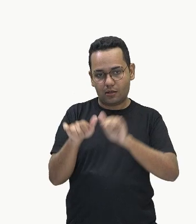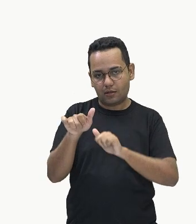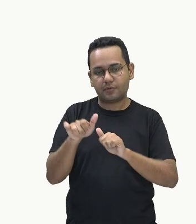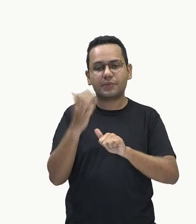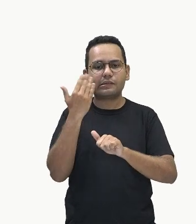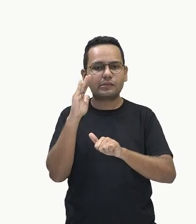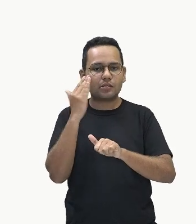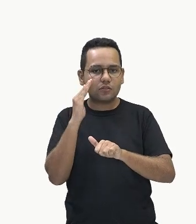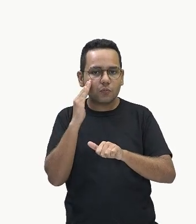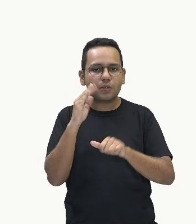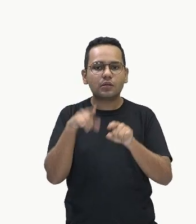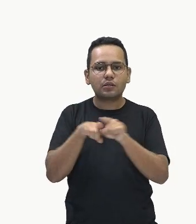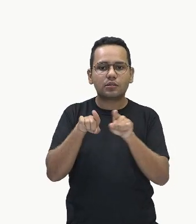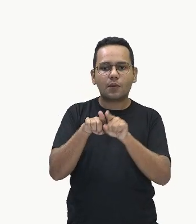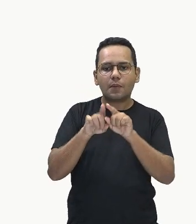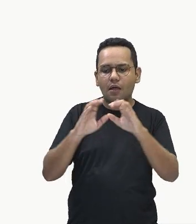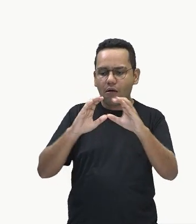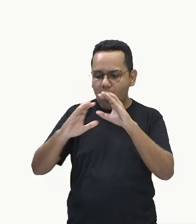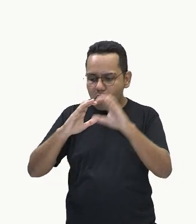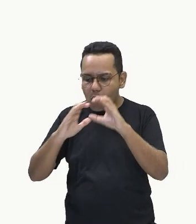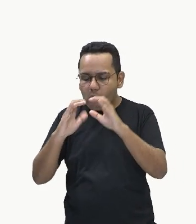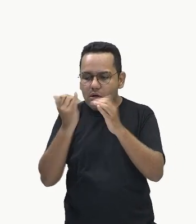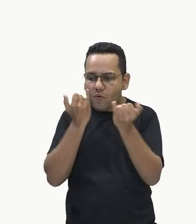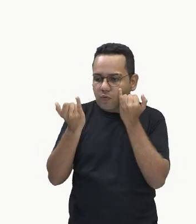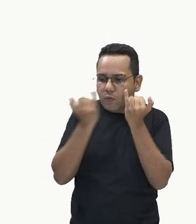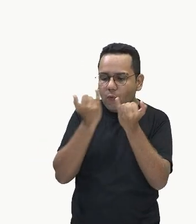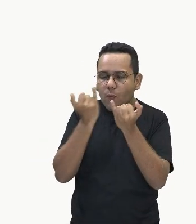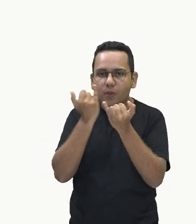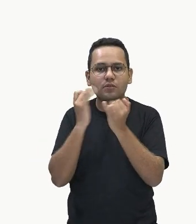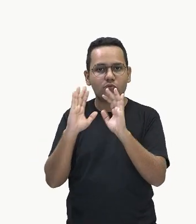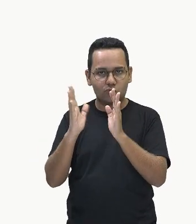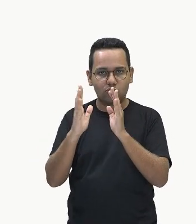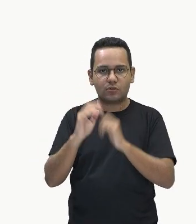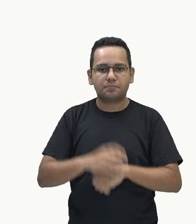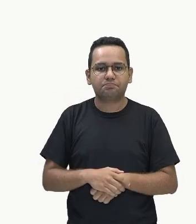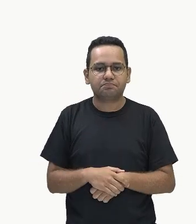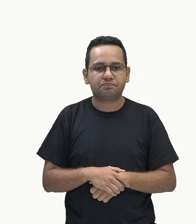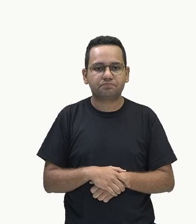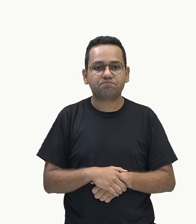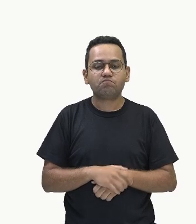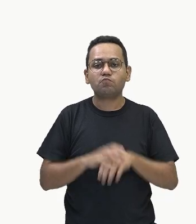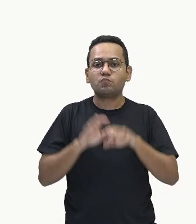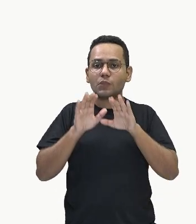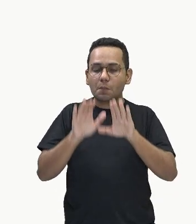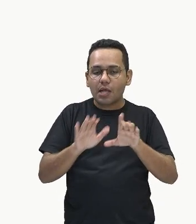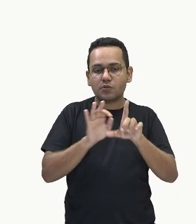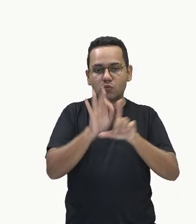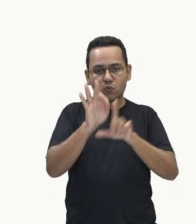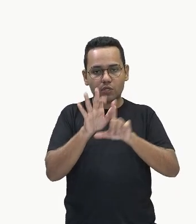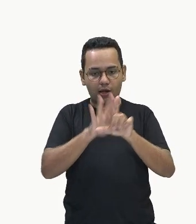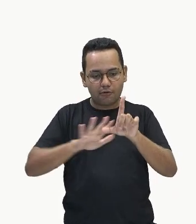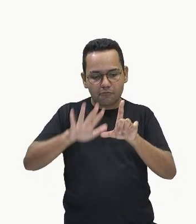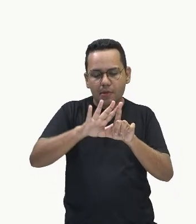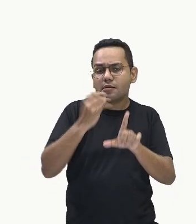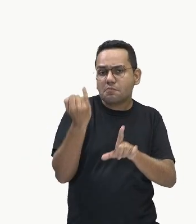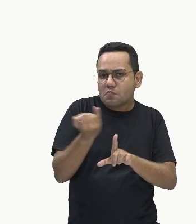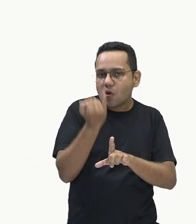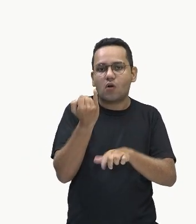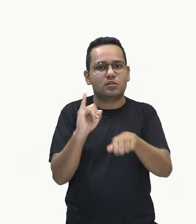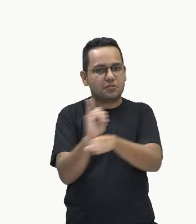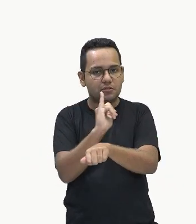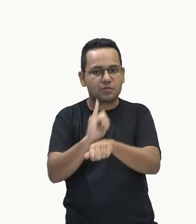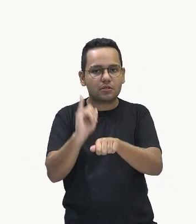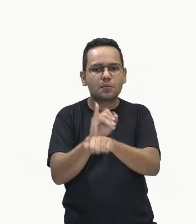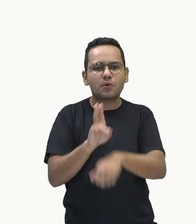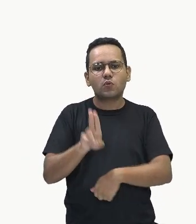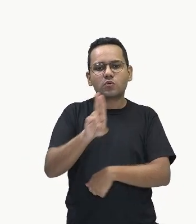interpretação e comunicação das informações obtidas. Os gráficos são recursos importantes, utilizados para